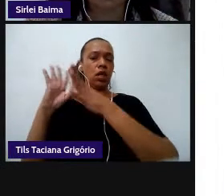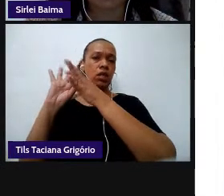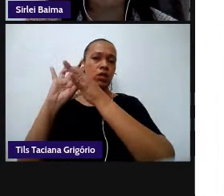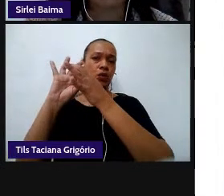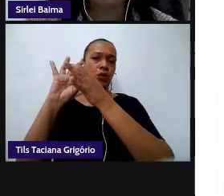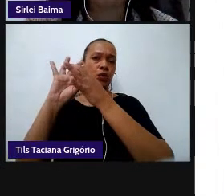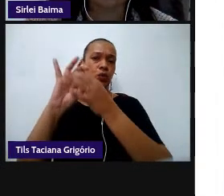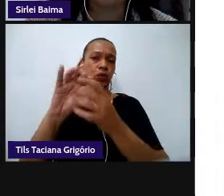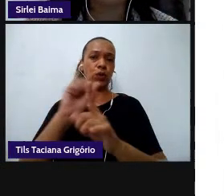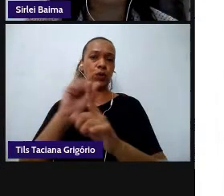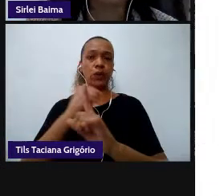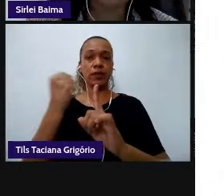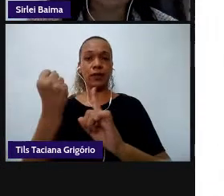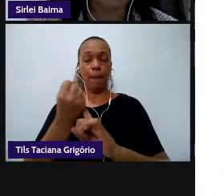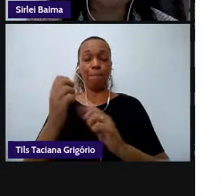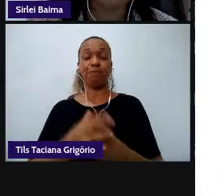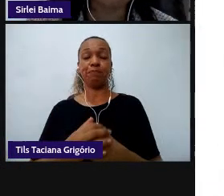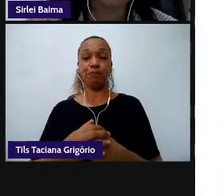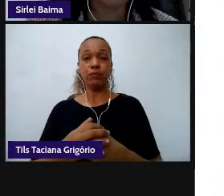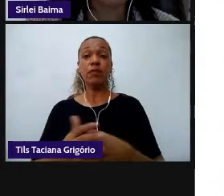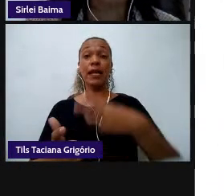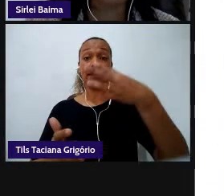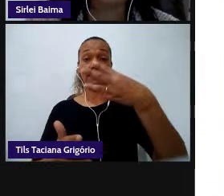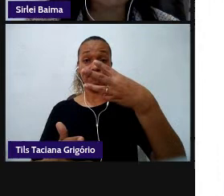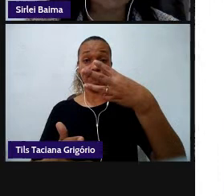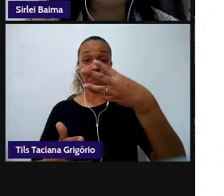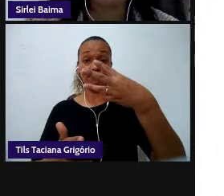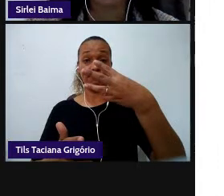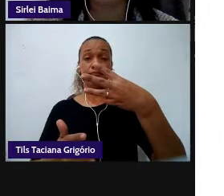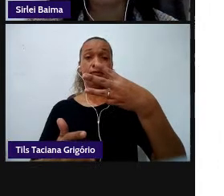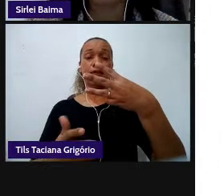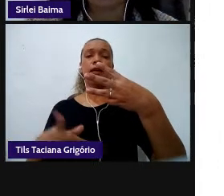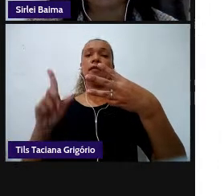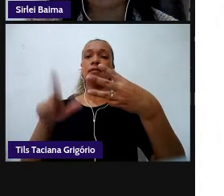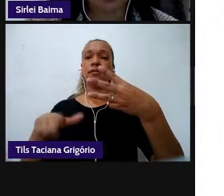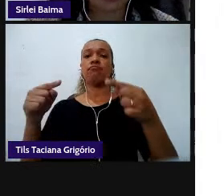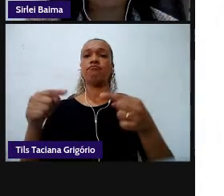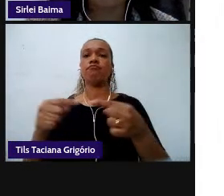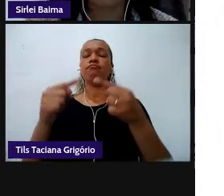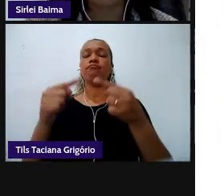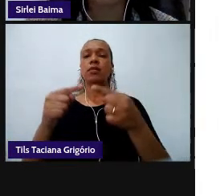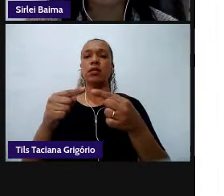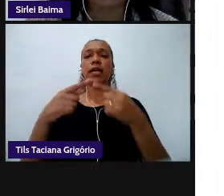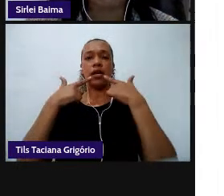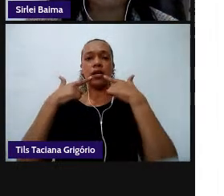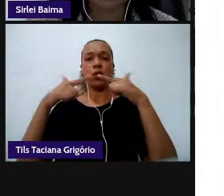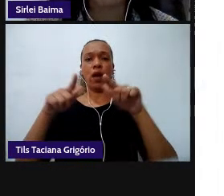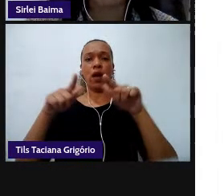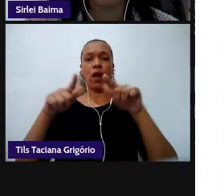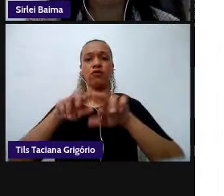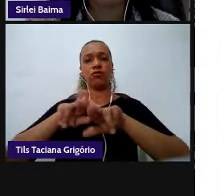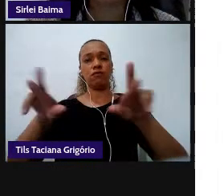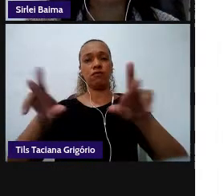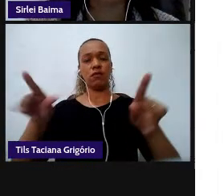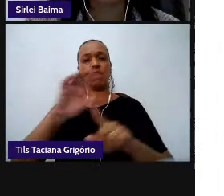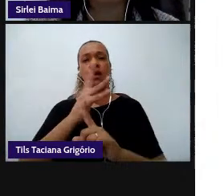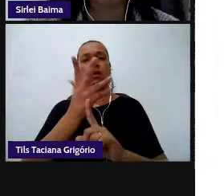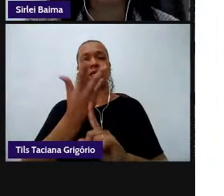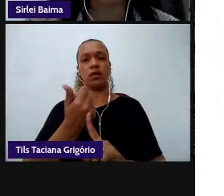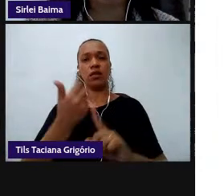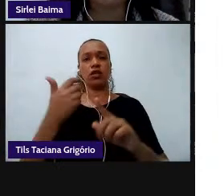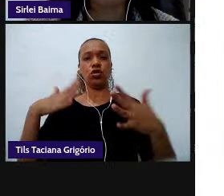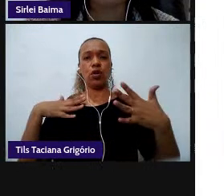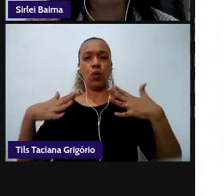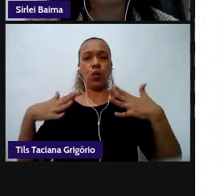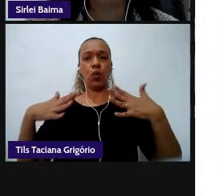competência 3 por sua vez ela propõe utilizar diferentes linguagens artísticas corporais para exercer